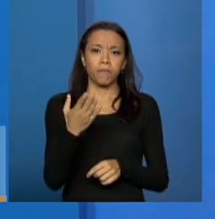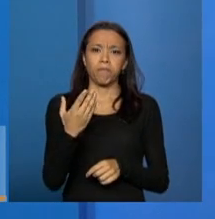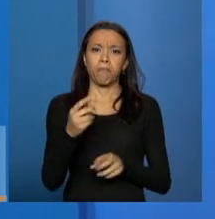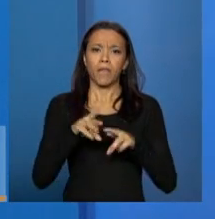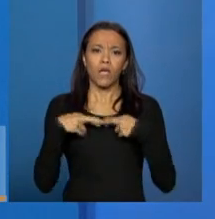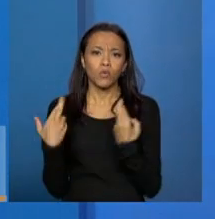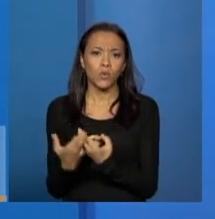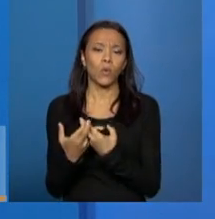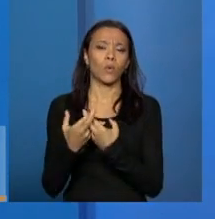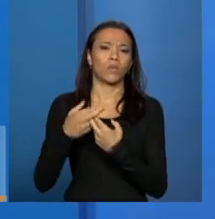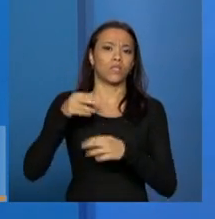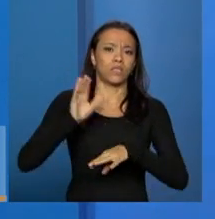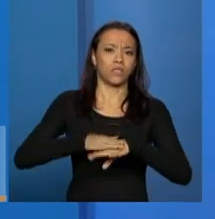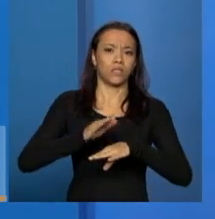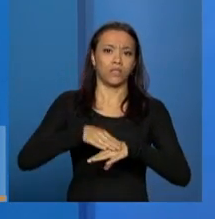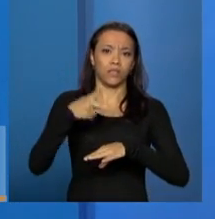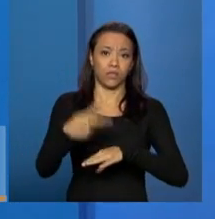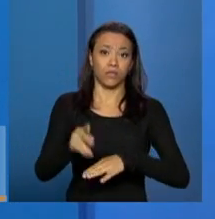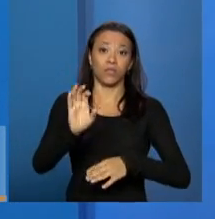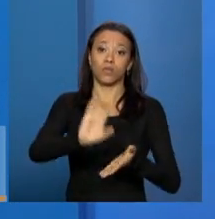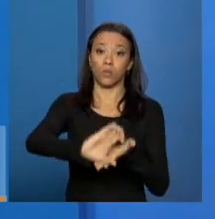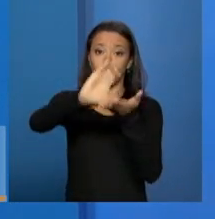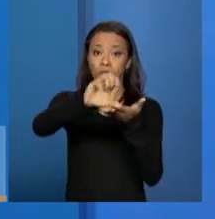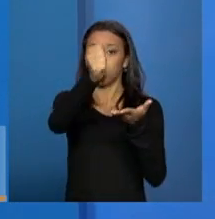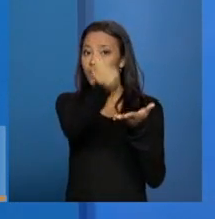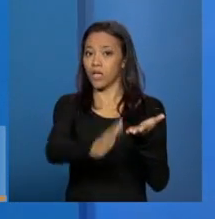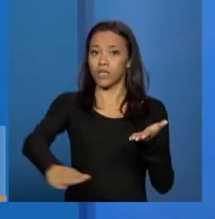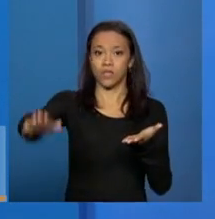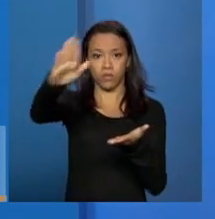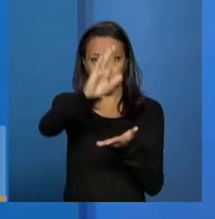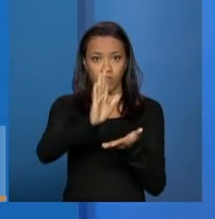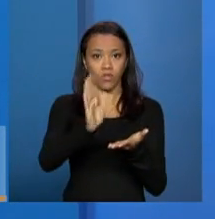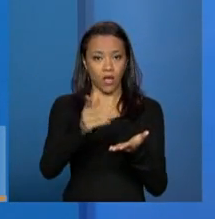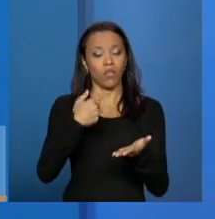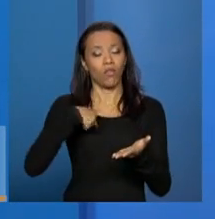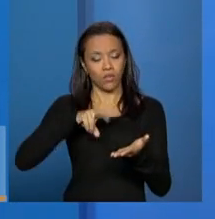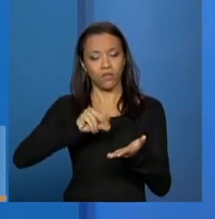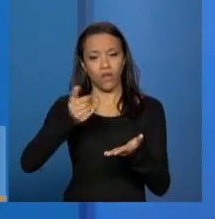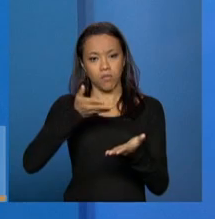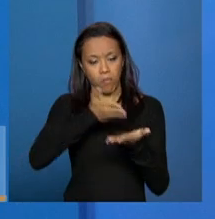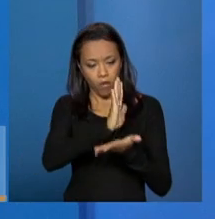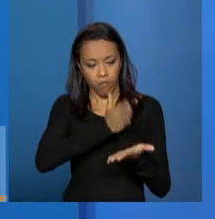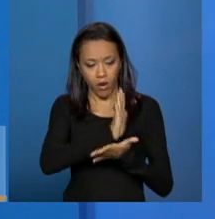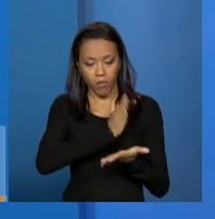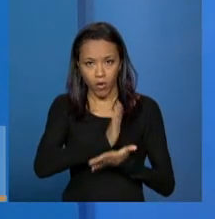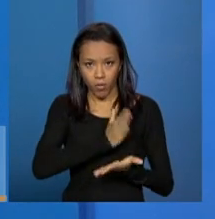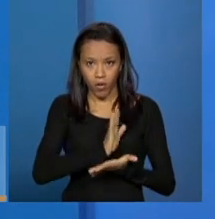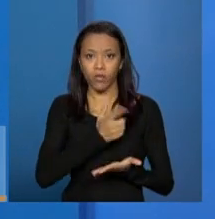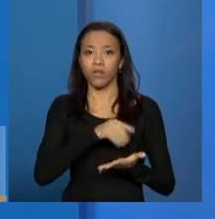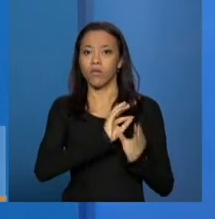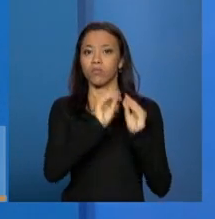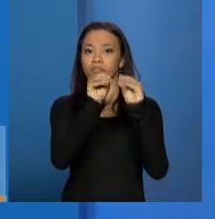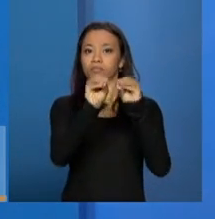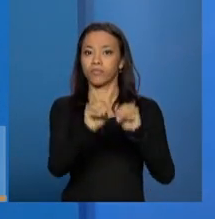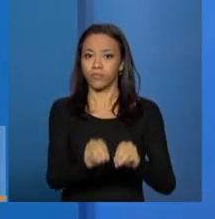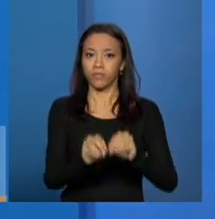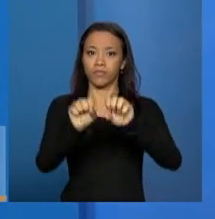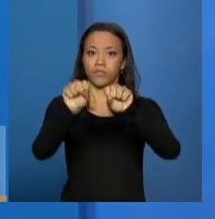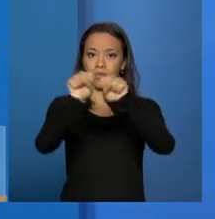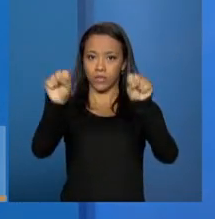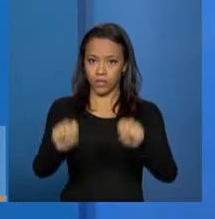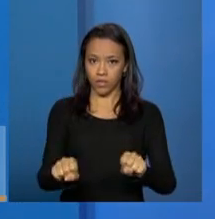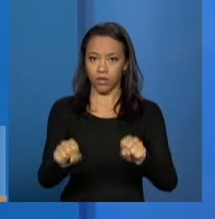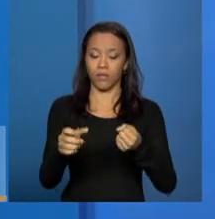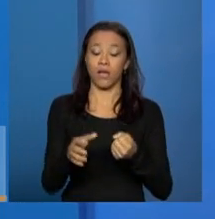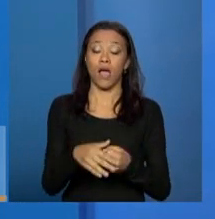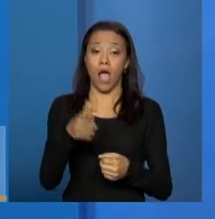reuniões do Conselho Nacional são aprovadas, nós vamos disponibilizando. Então, nós temos reuniões agora do mês de maio que